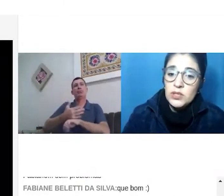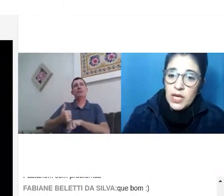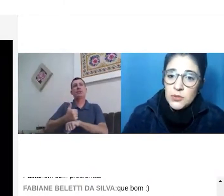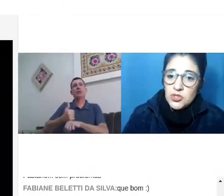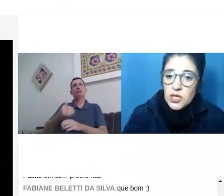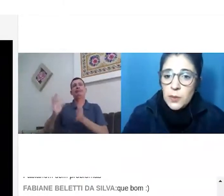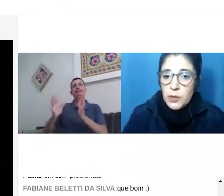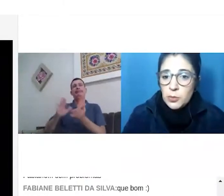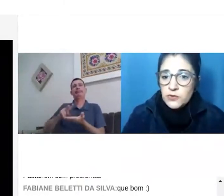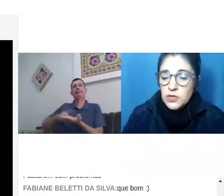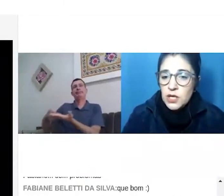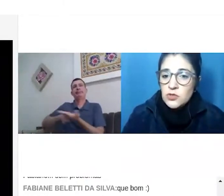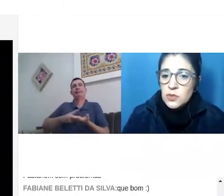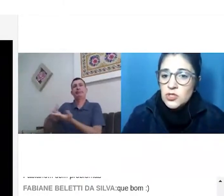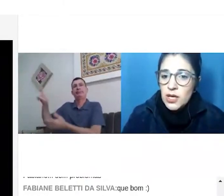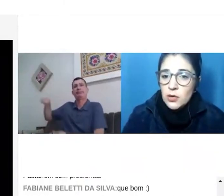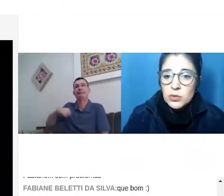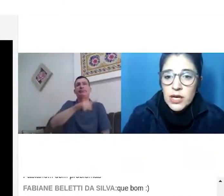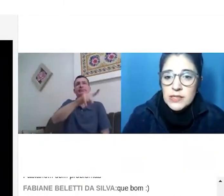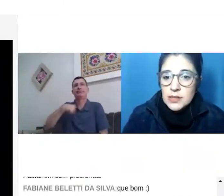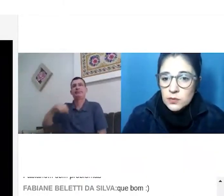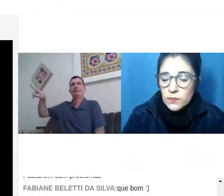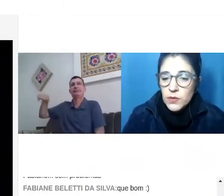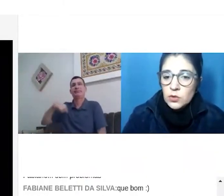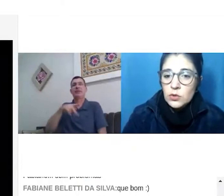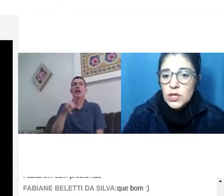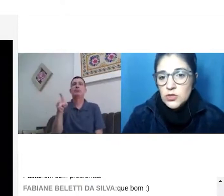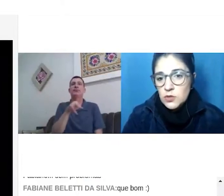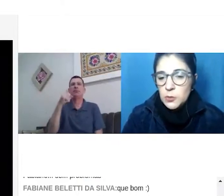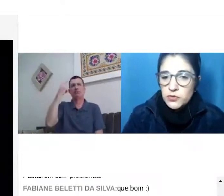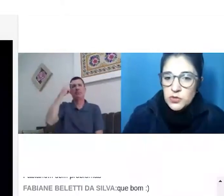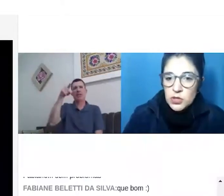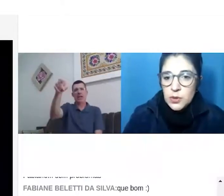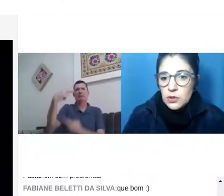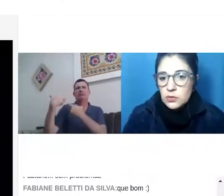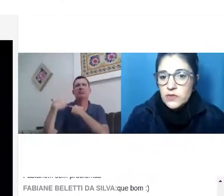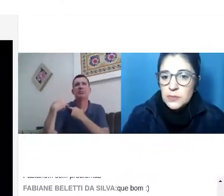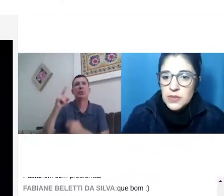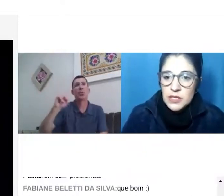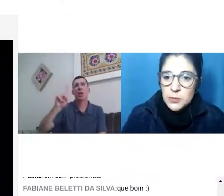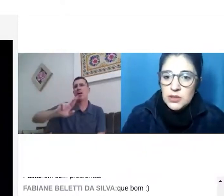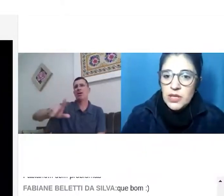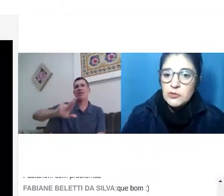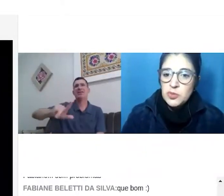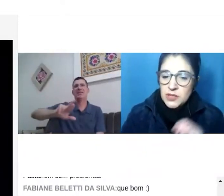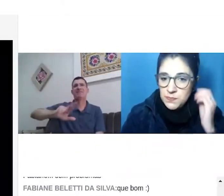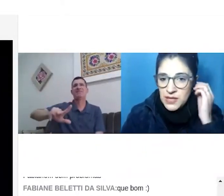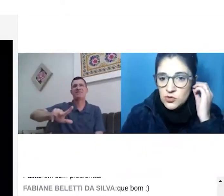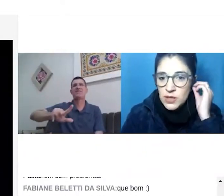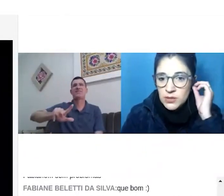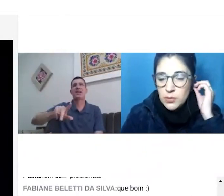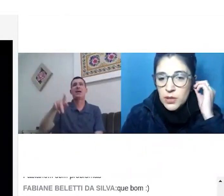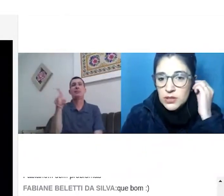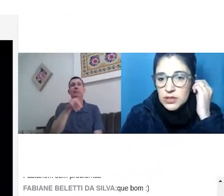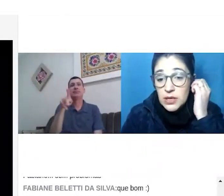O intérprete tem um papel profissional de mediar a comunicação. Tudo que é dito pelo professor e pelo aluno vai ser passado pelo intérprete para que passe